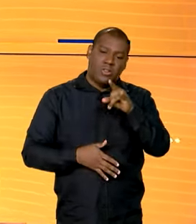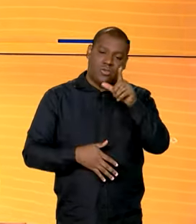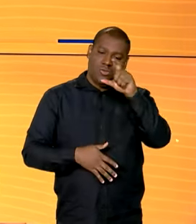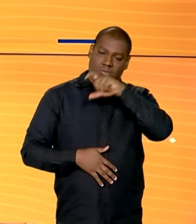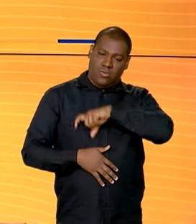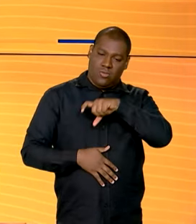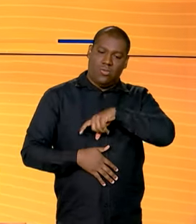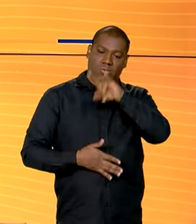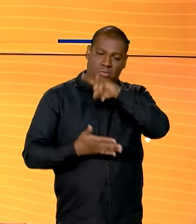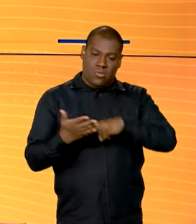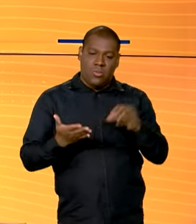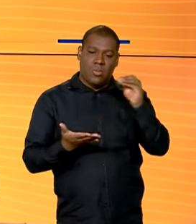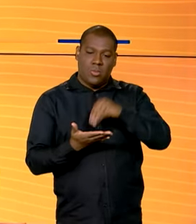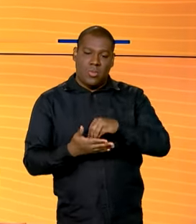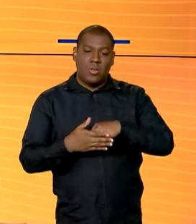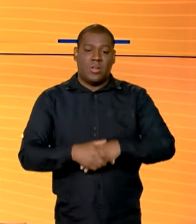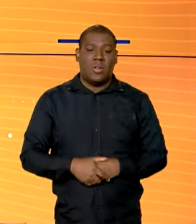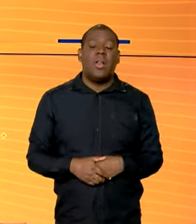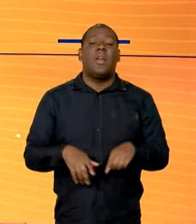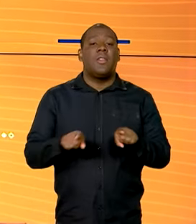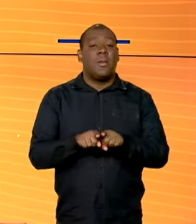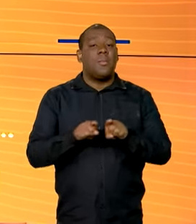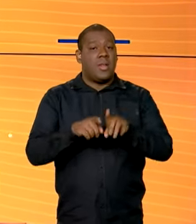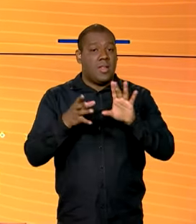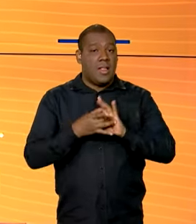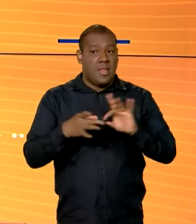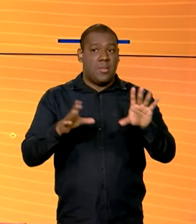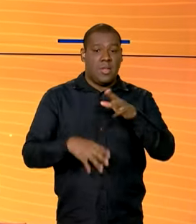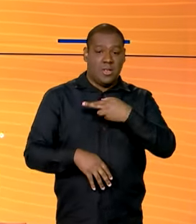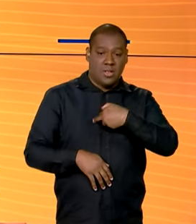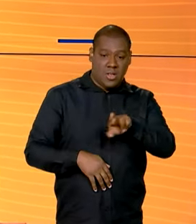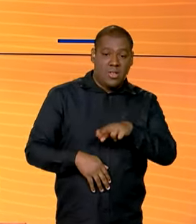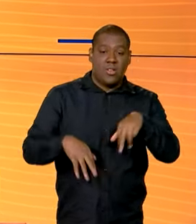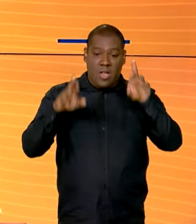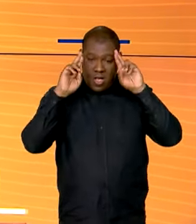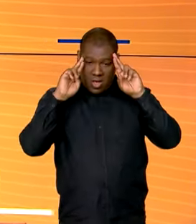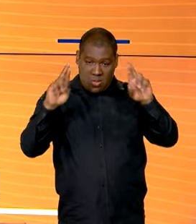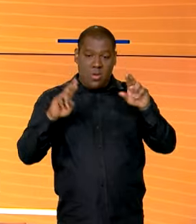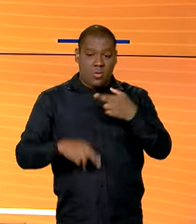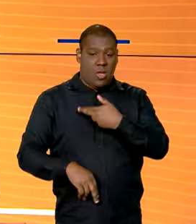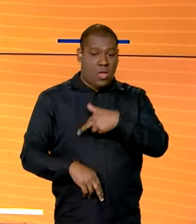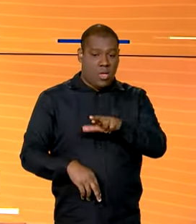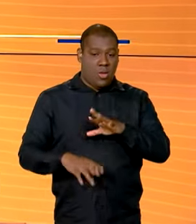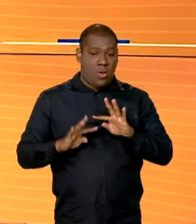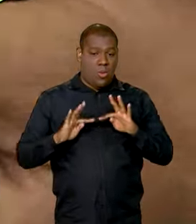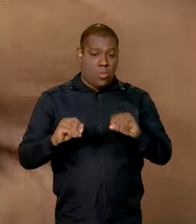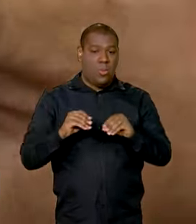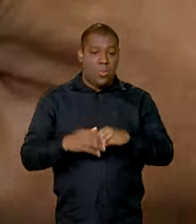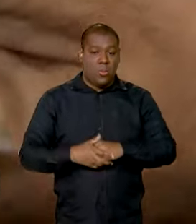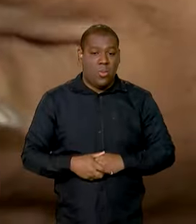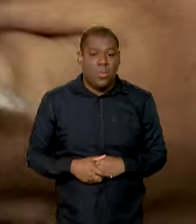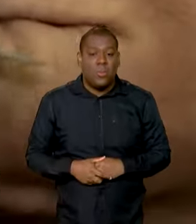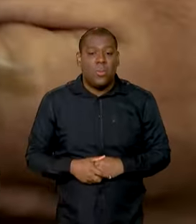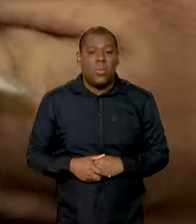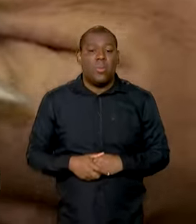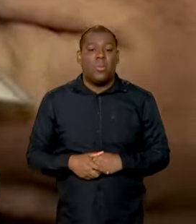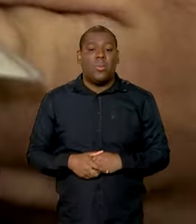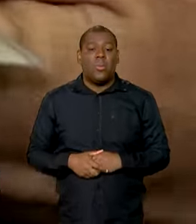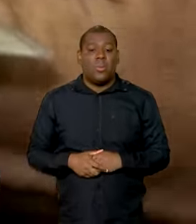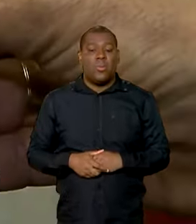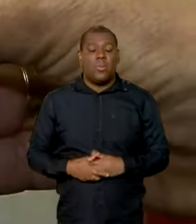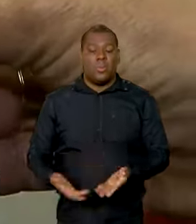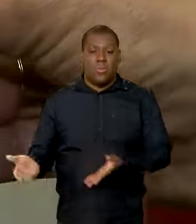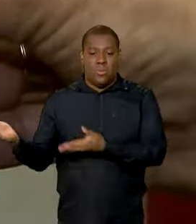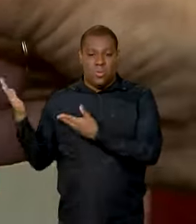garantir a liberdade de religião, além da inclusão e do respeito às crianças. O padrão de fotos para